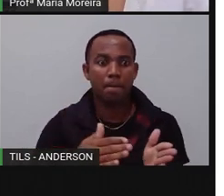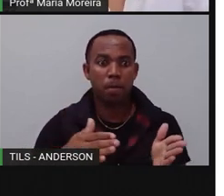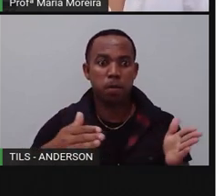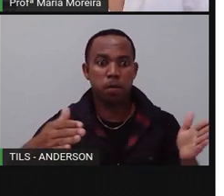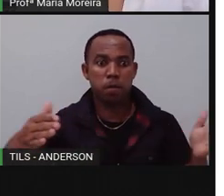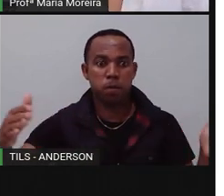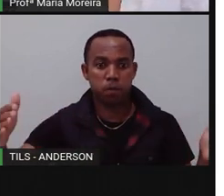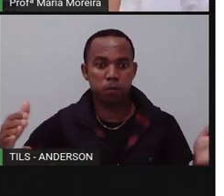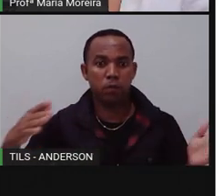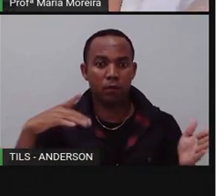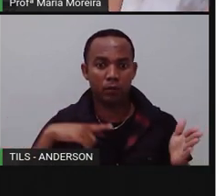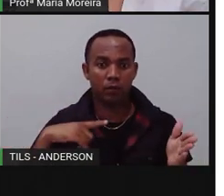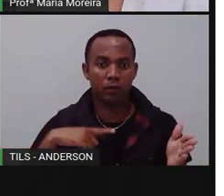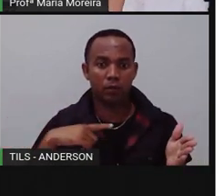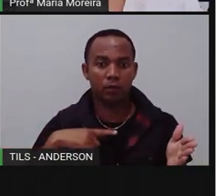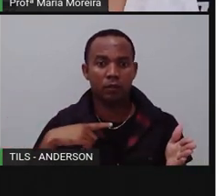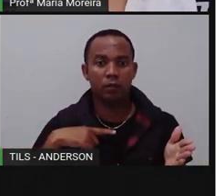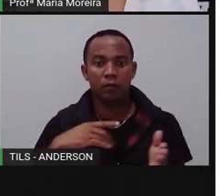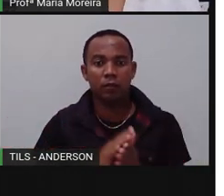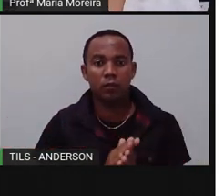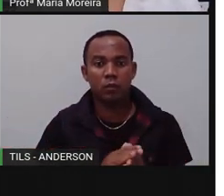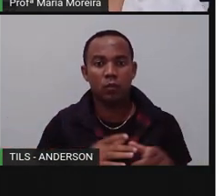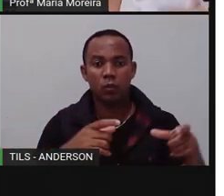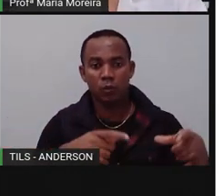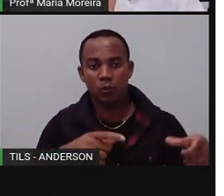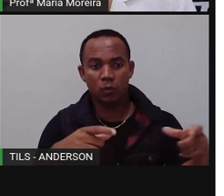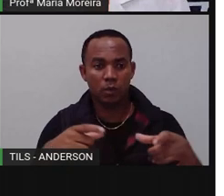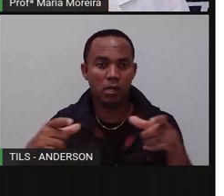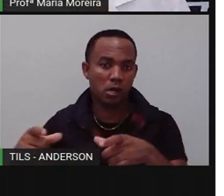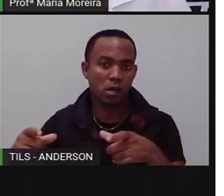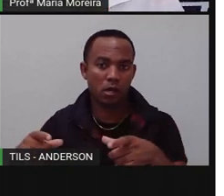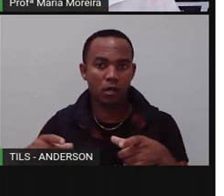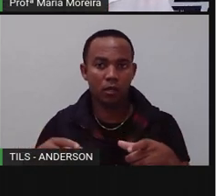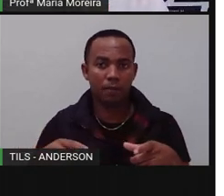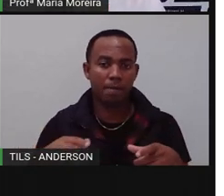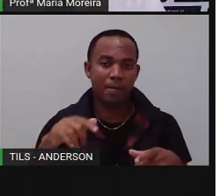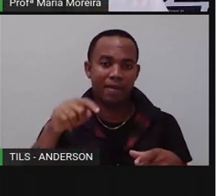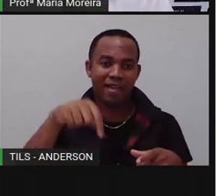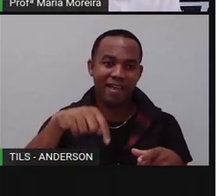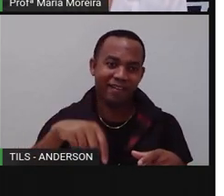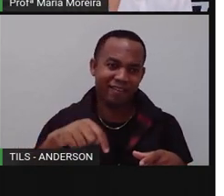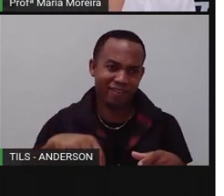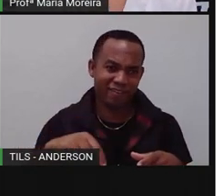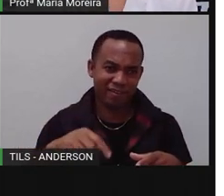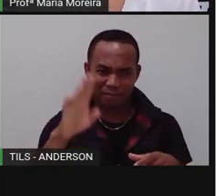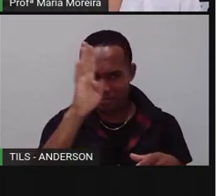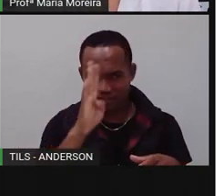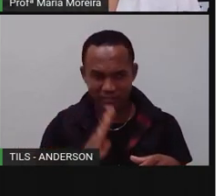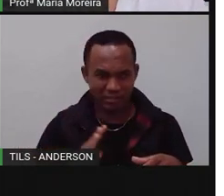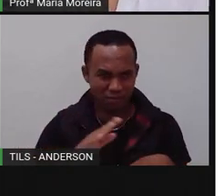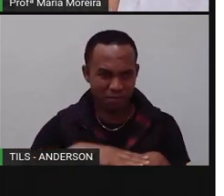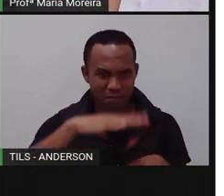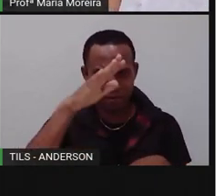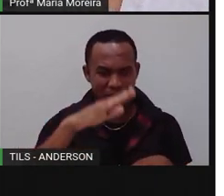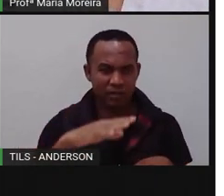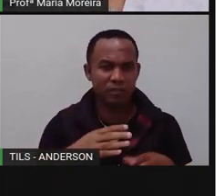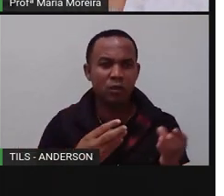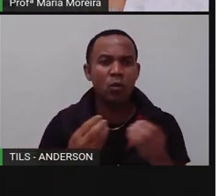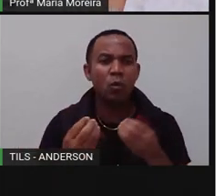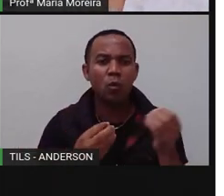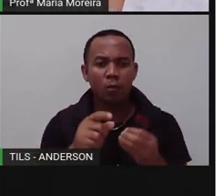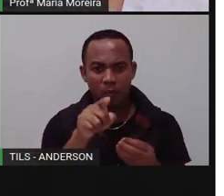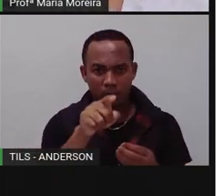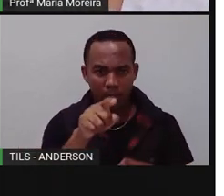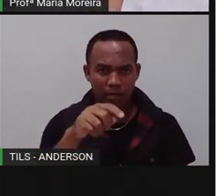ele é, tem esse nome aí em toda extensão, outros dizem que não, que é o nosso aqui da Amazônia, né? E aí, o Rio